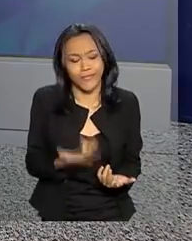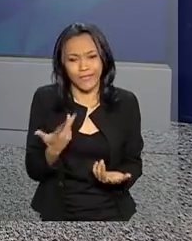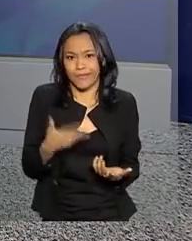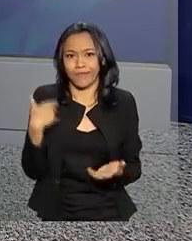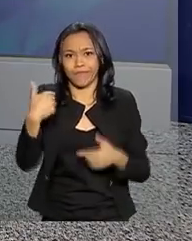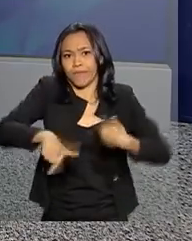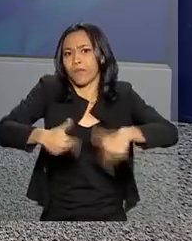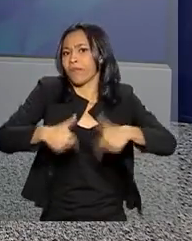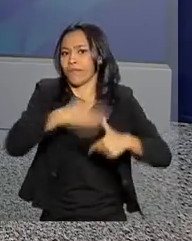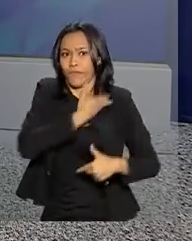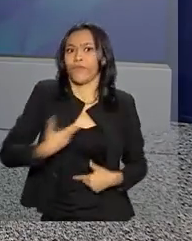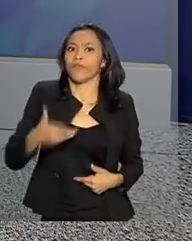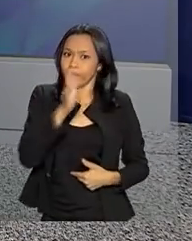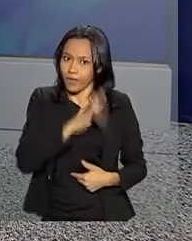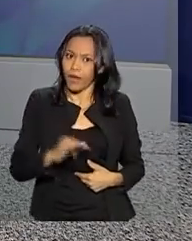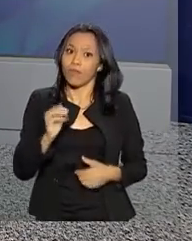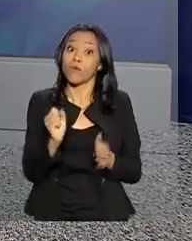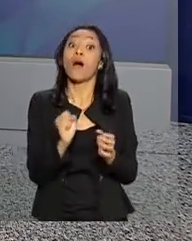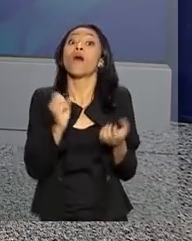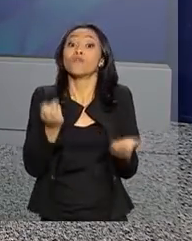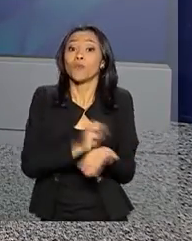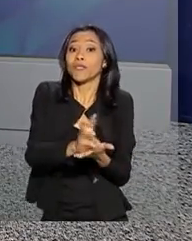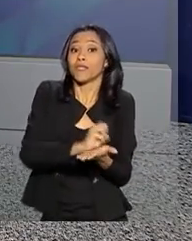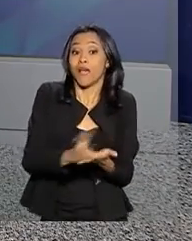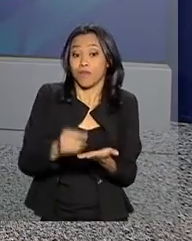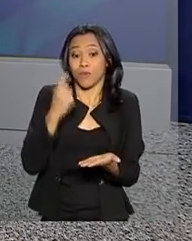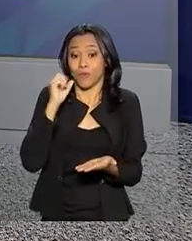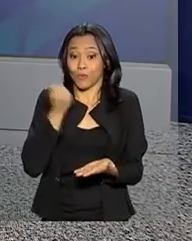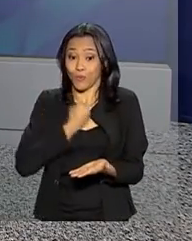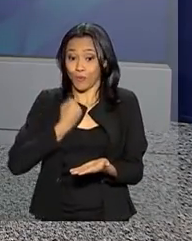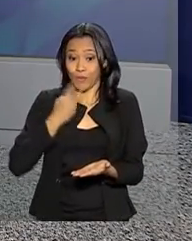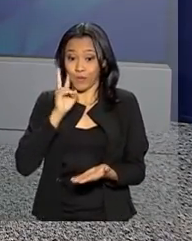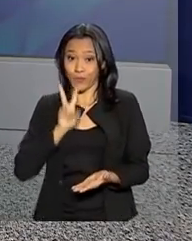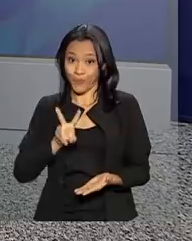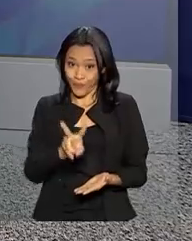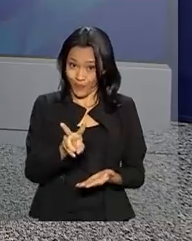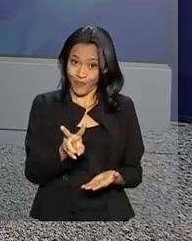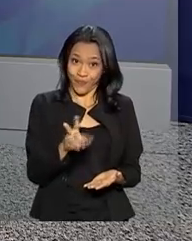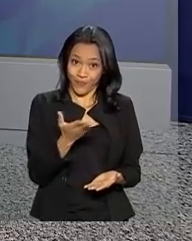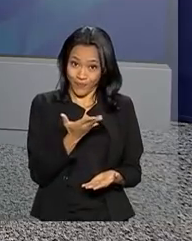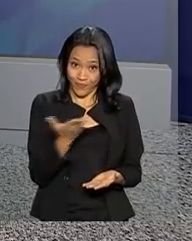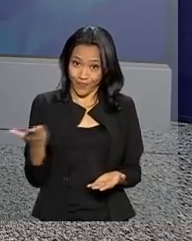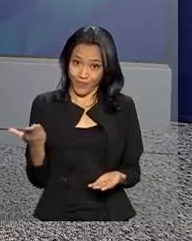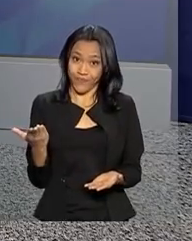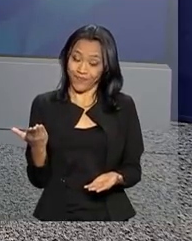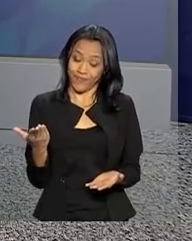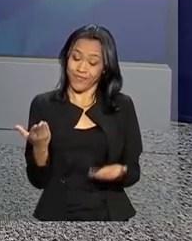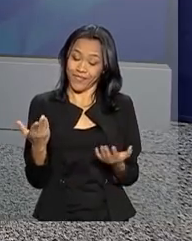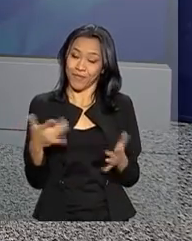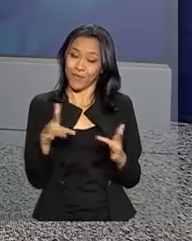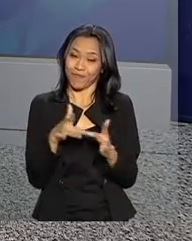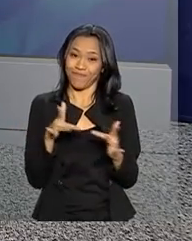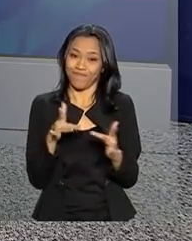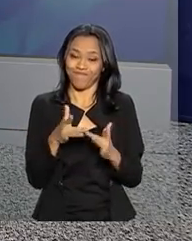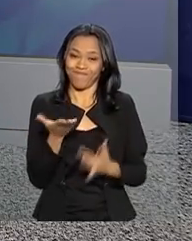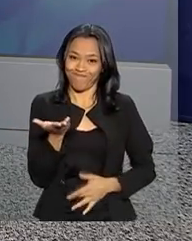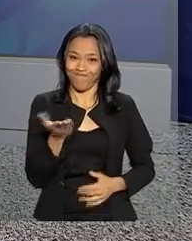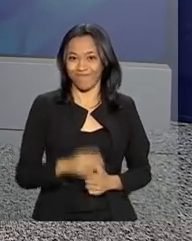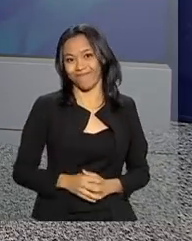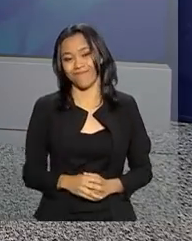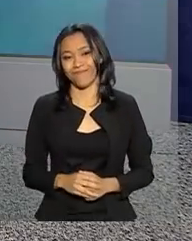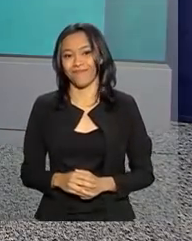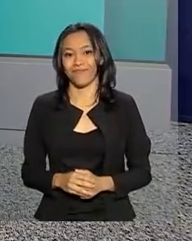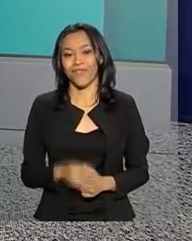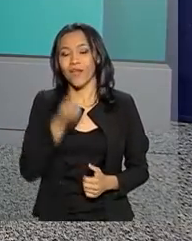ações do Governo Federal para o nosso WhatsApp. O número é este aqui. É o 619-98-67-8787.